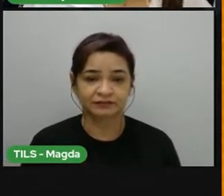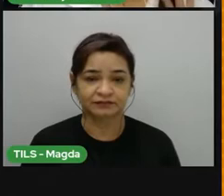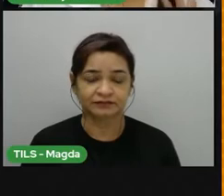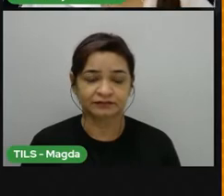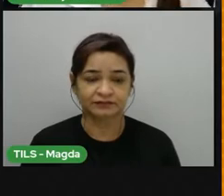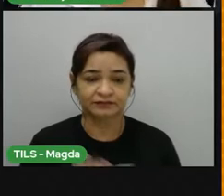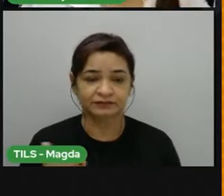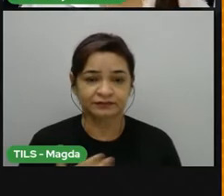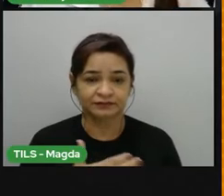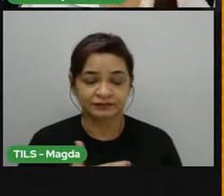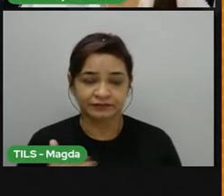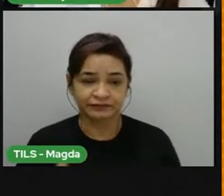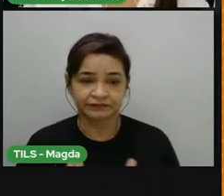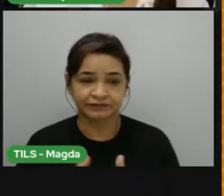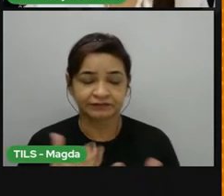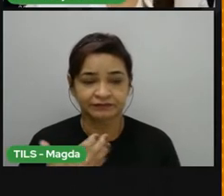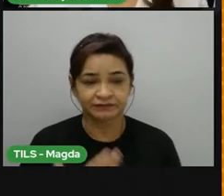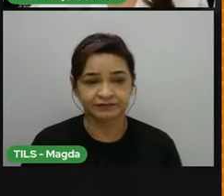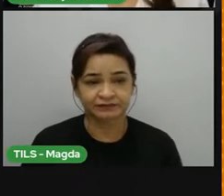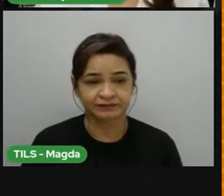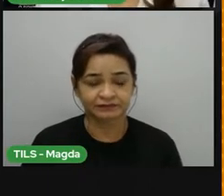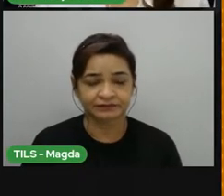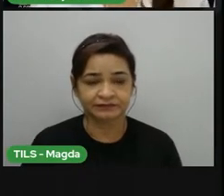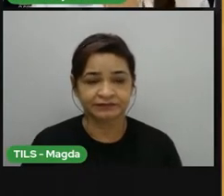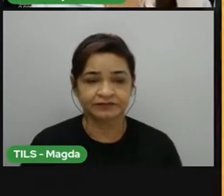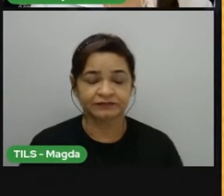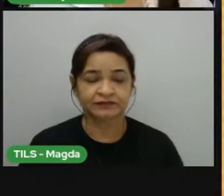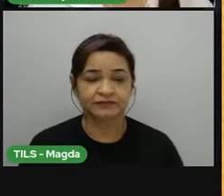Agora a gente vai continuar os nossos estudos por aqui.